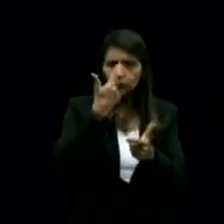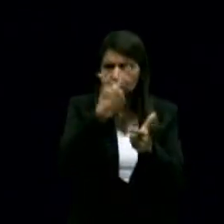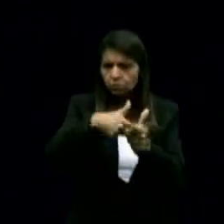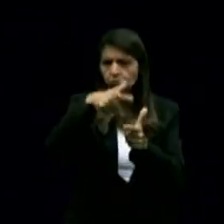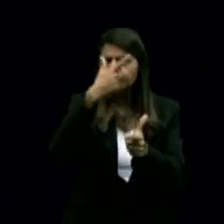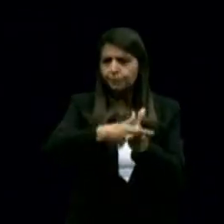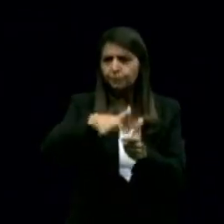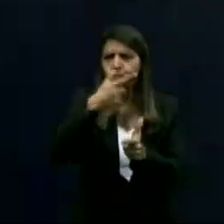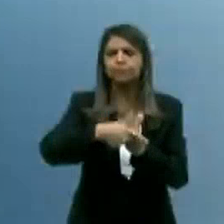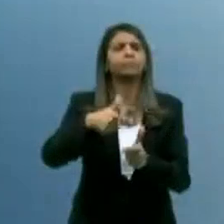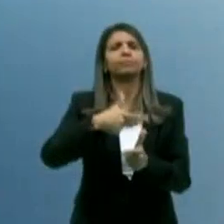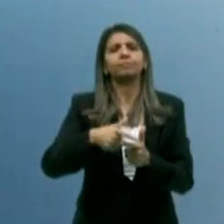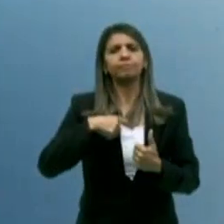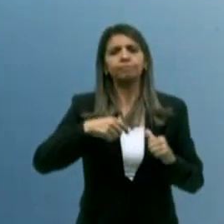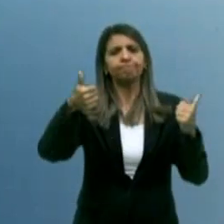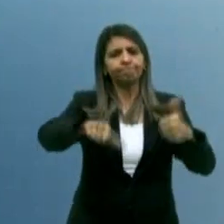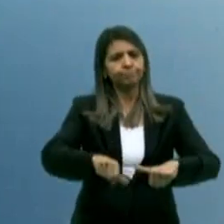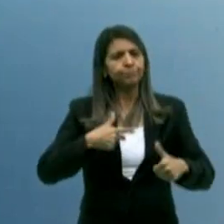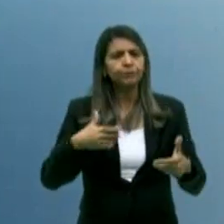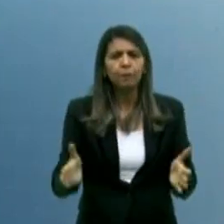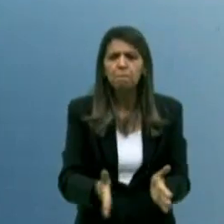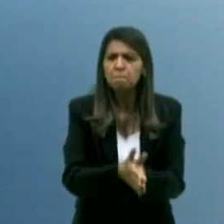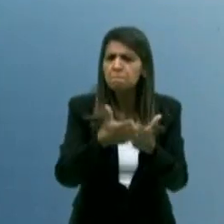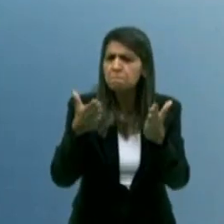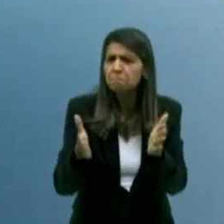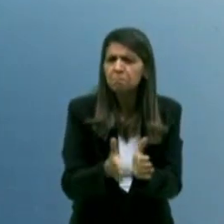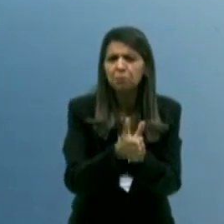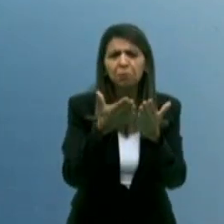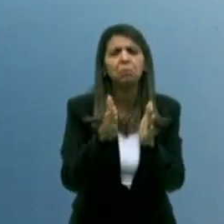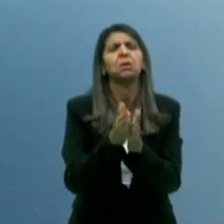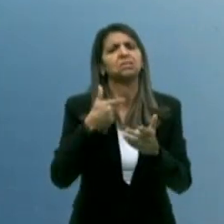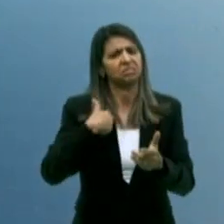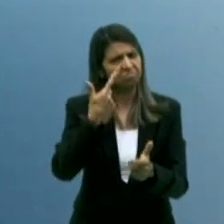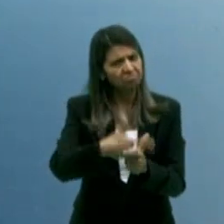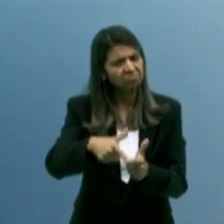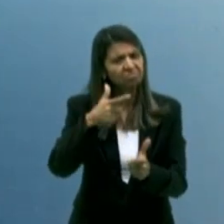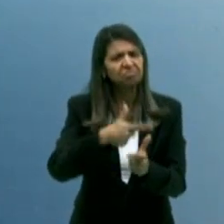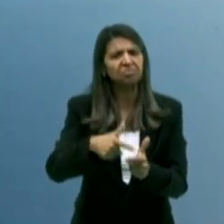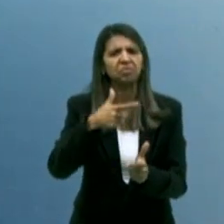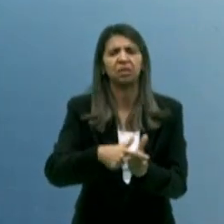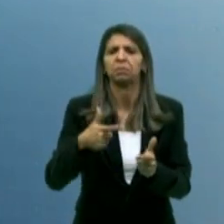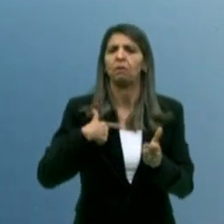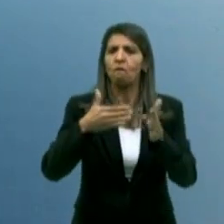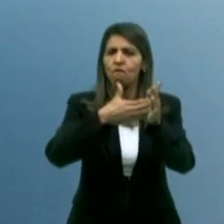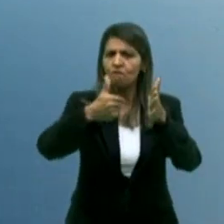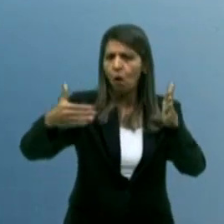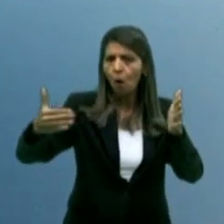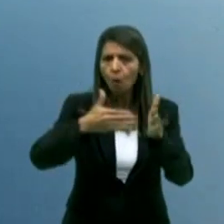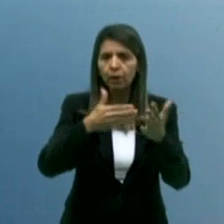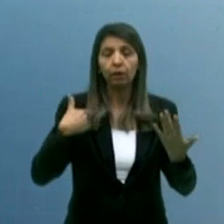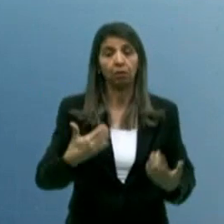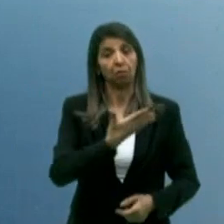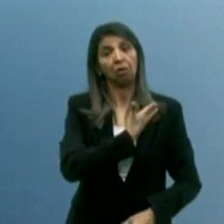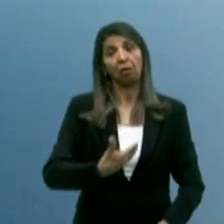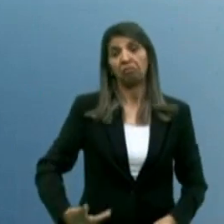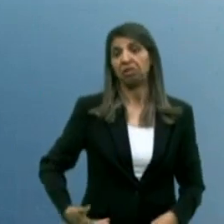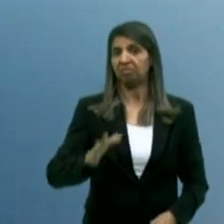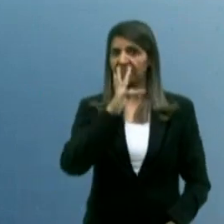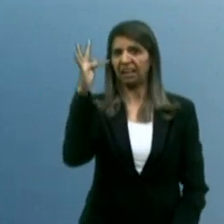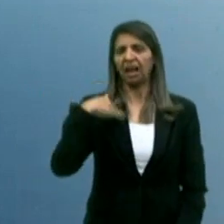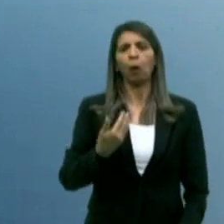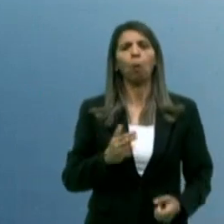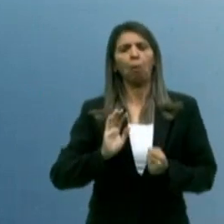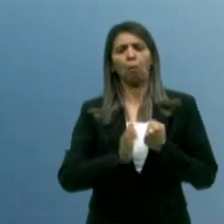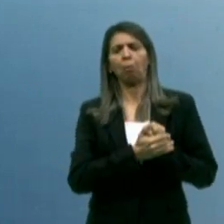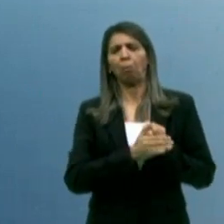extrema vulnerabilidade e pobreza. E, obviamente, de fome. É um dado que tem sido negado pelo governo federal e também não